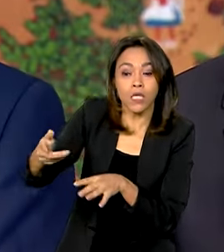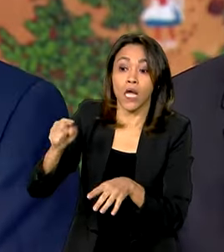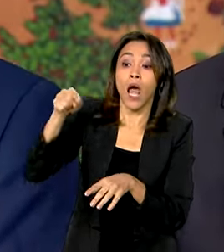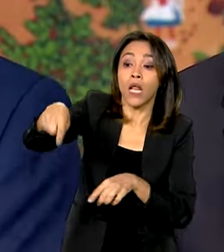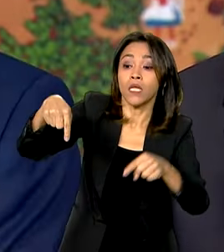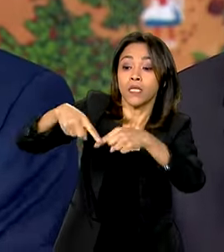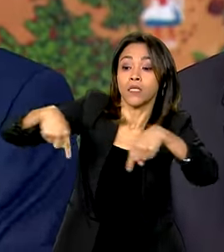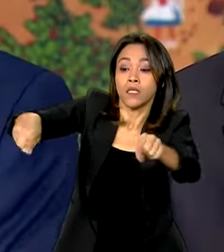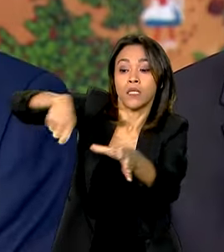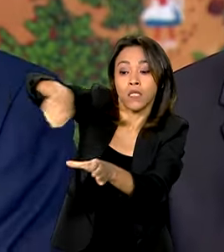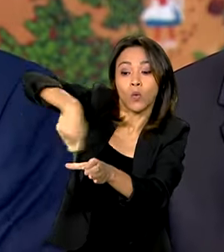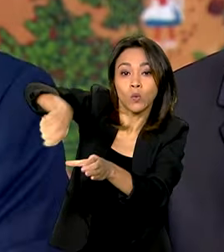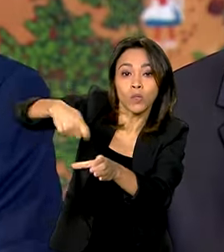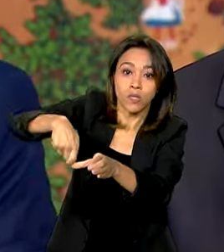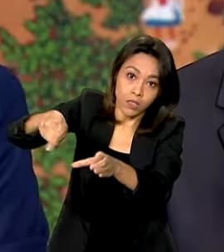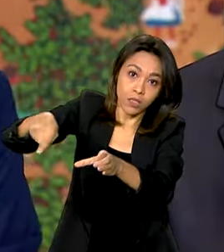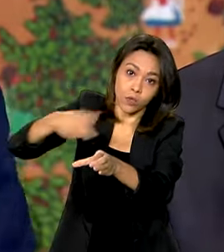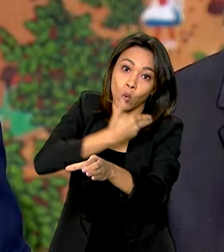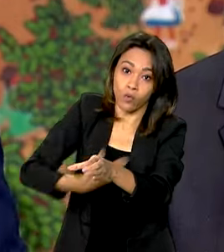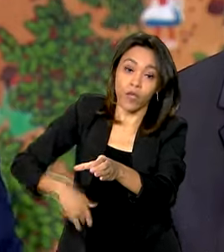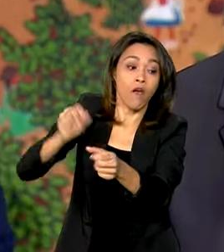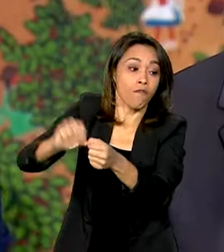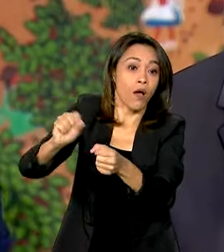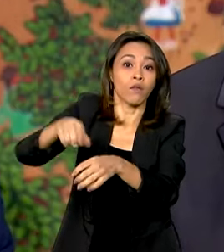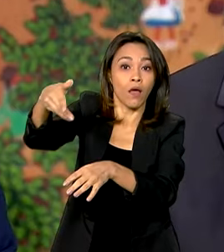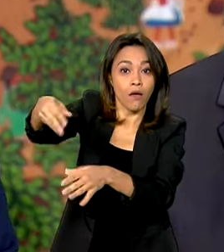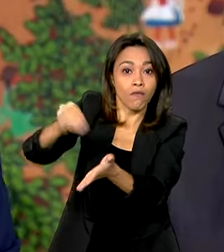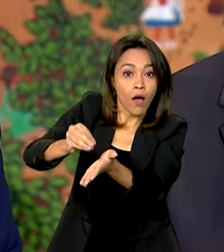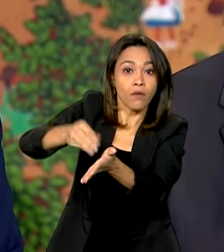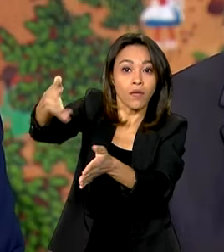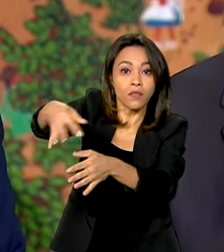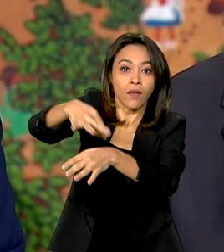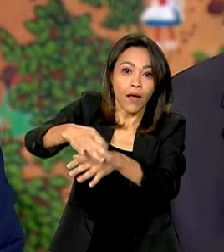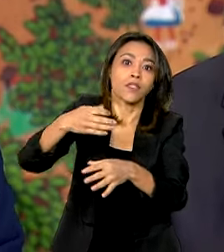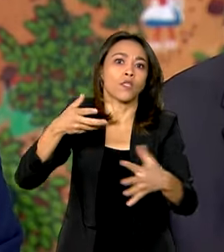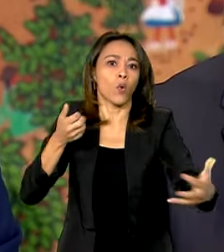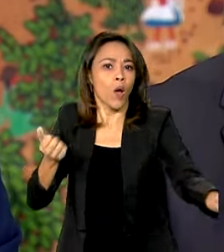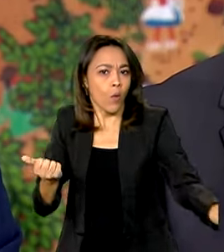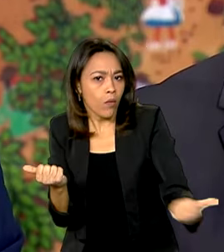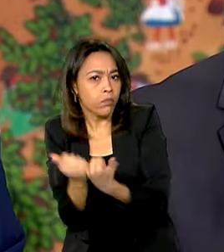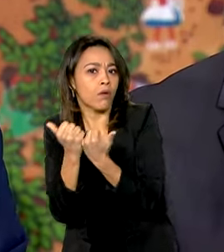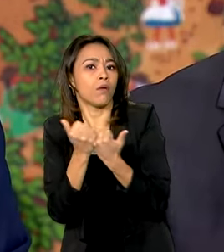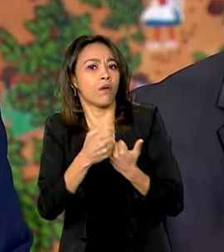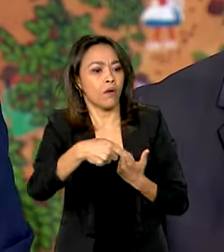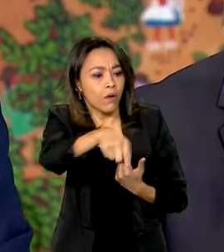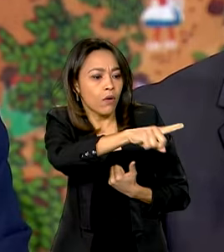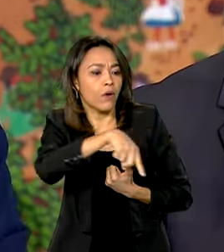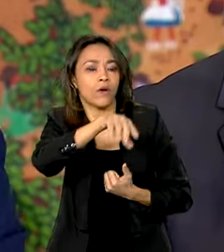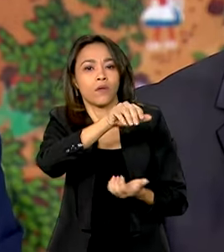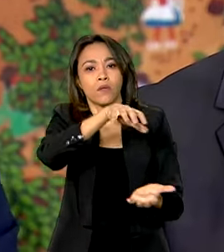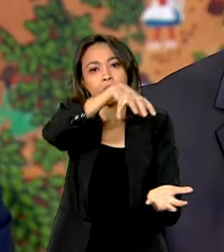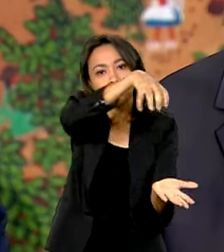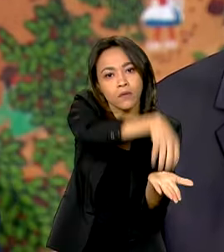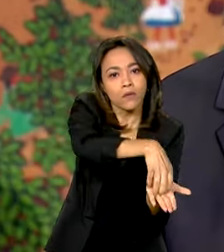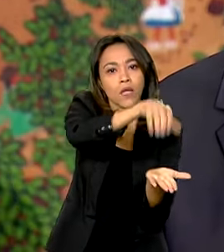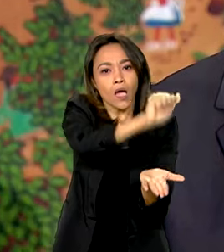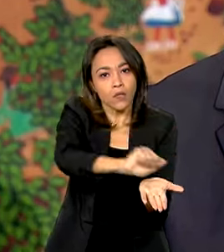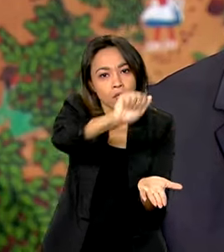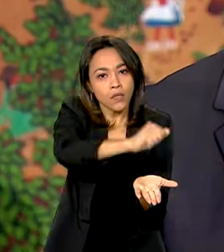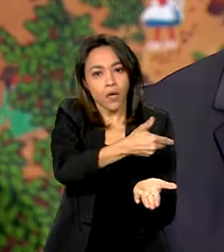isso que nós vamos fazer junto. Governo e iniciativa privada junto através da sua associação para que a gente possa, então, ter um programa